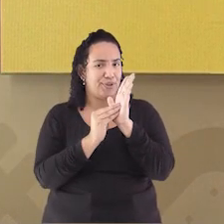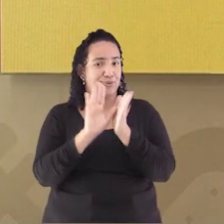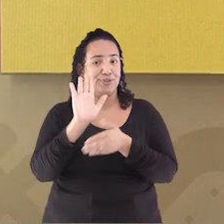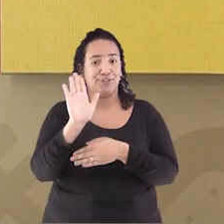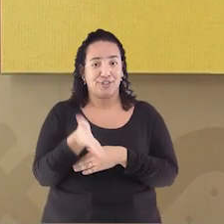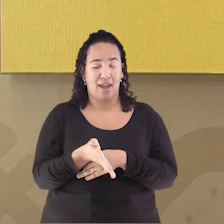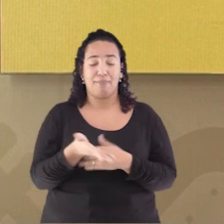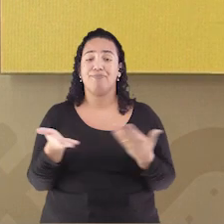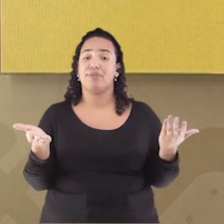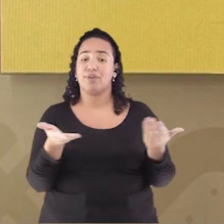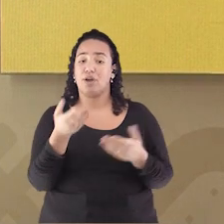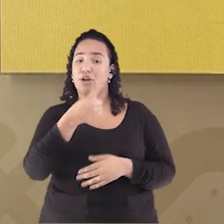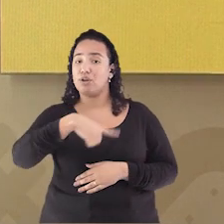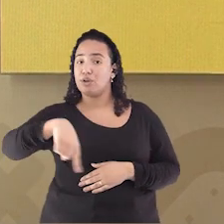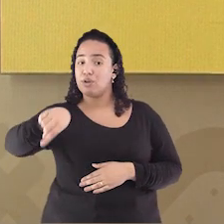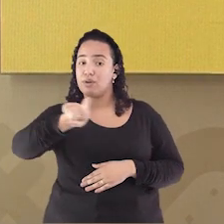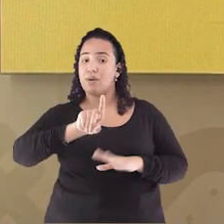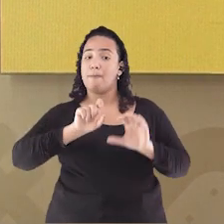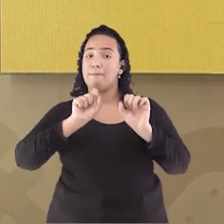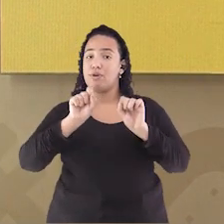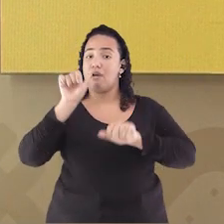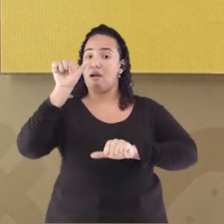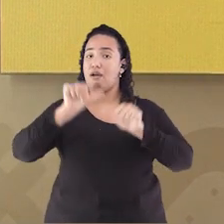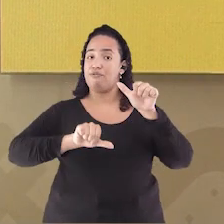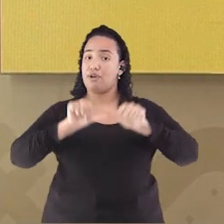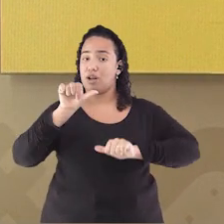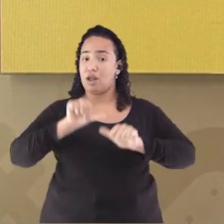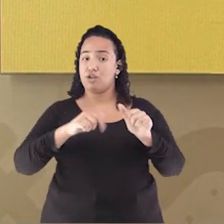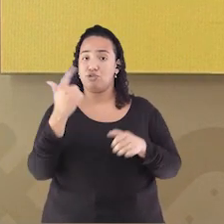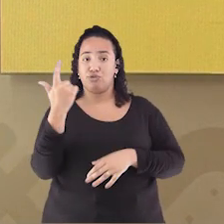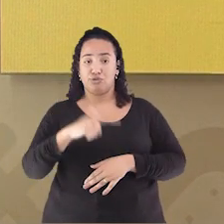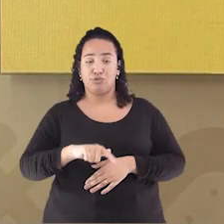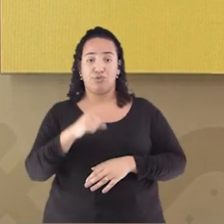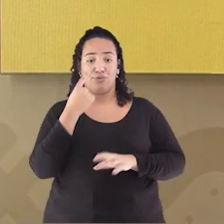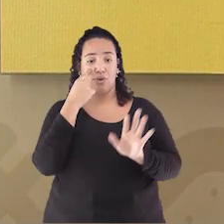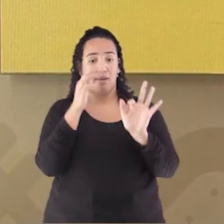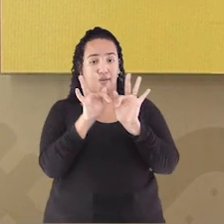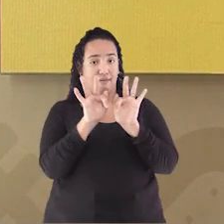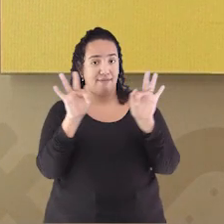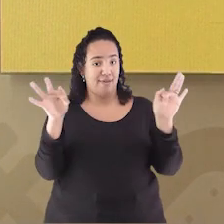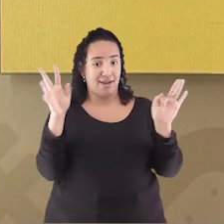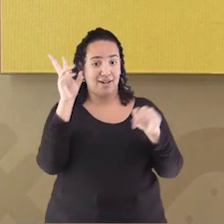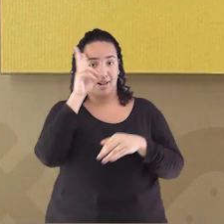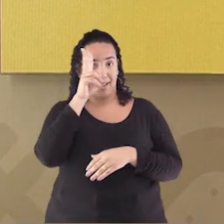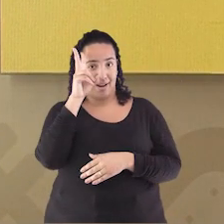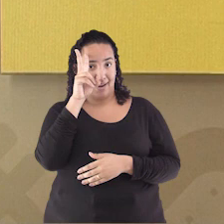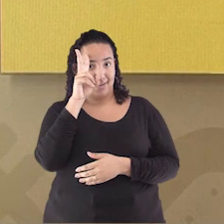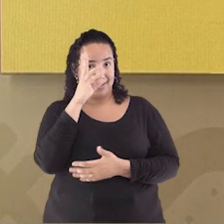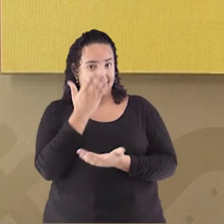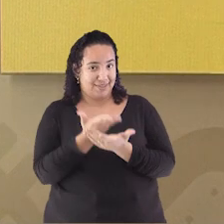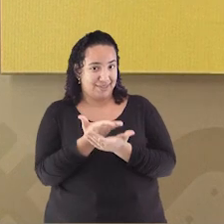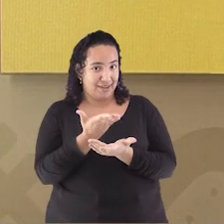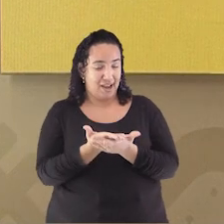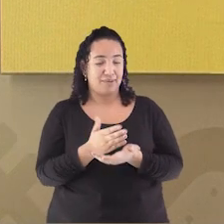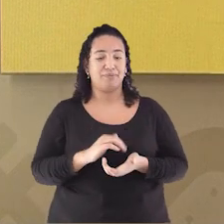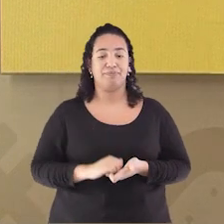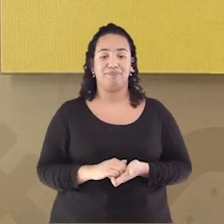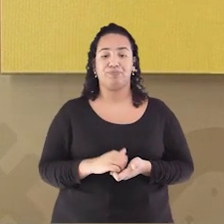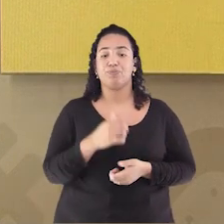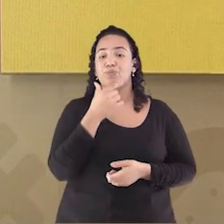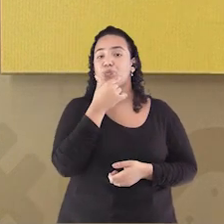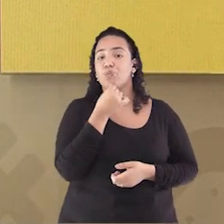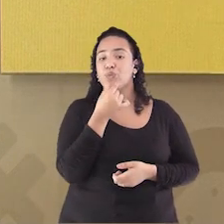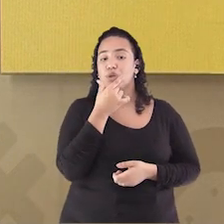E agora agora Podemos voltar A analisar A frase Que apareceu Na história O